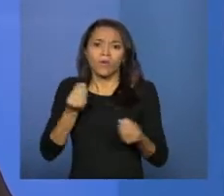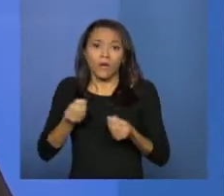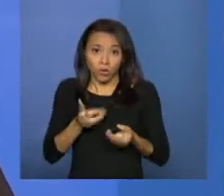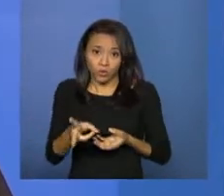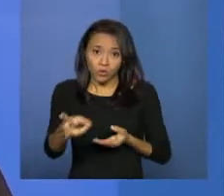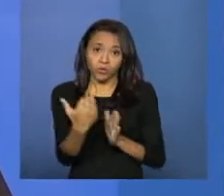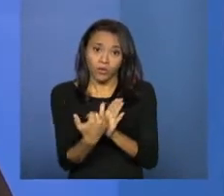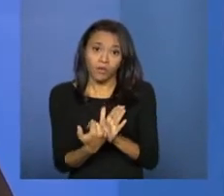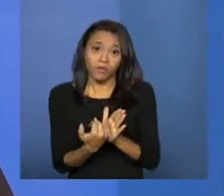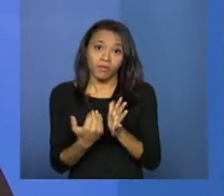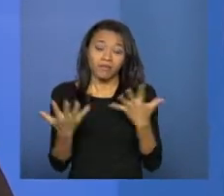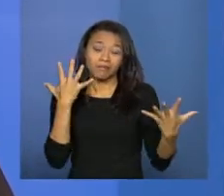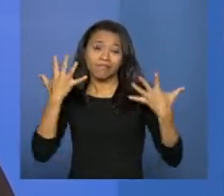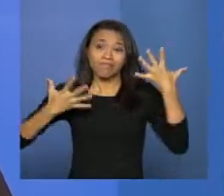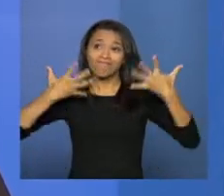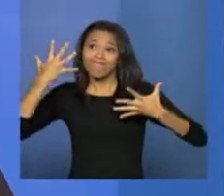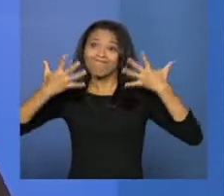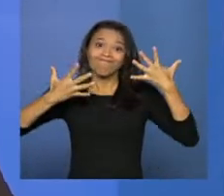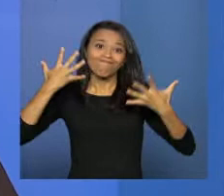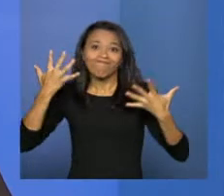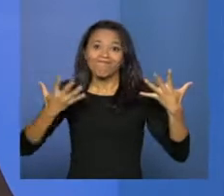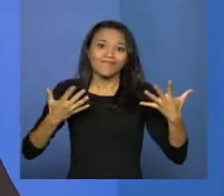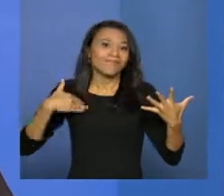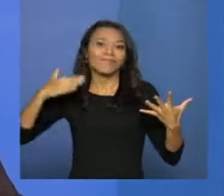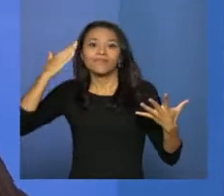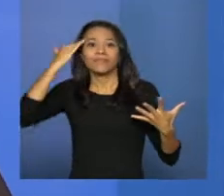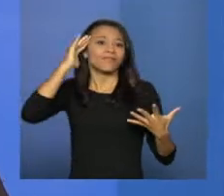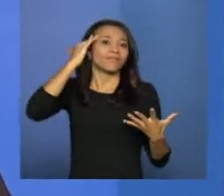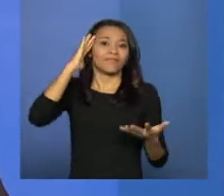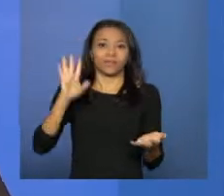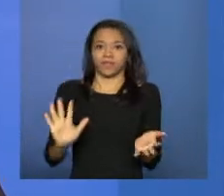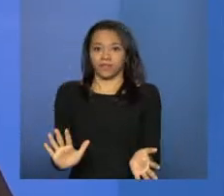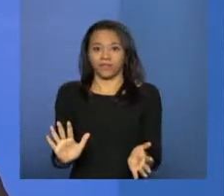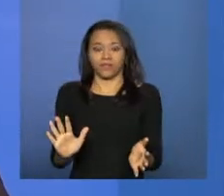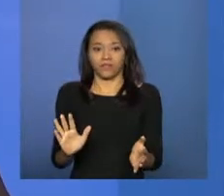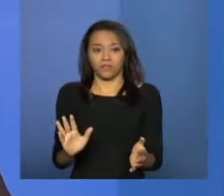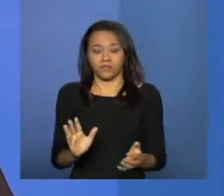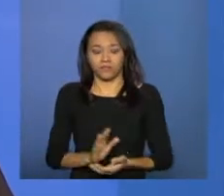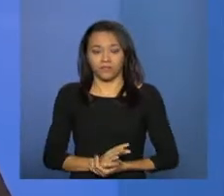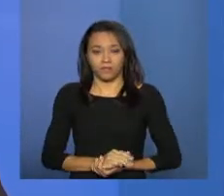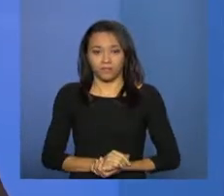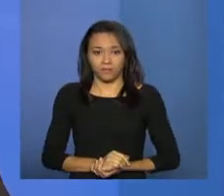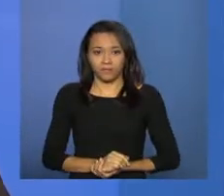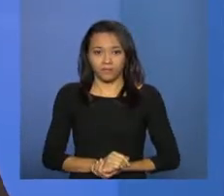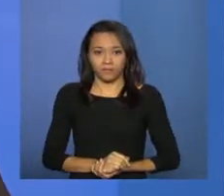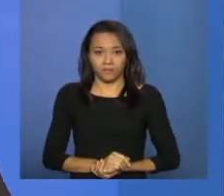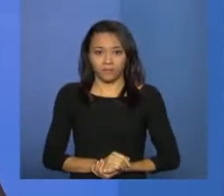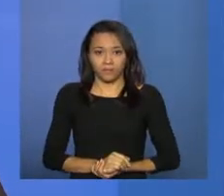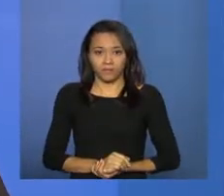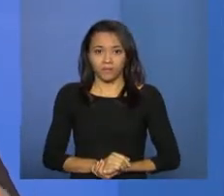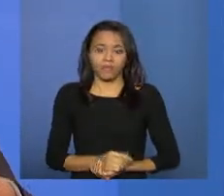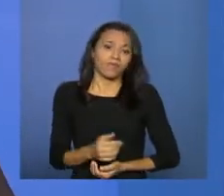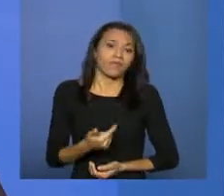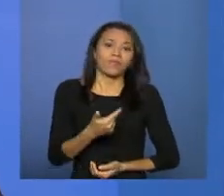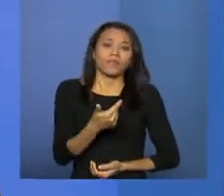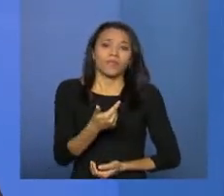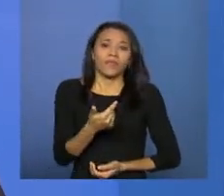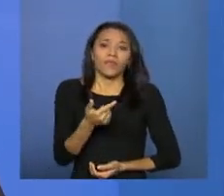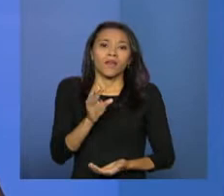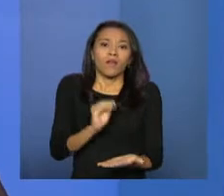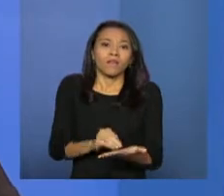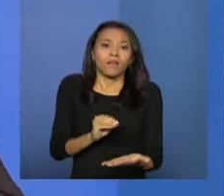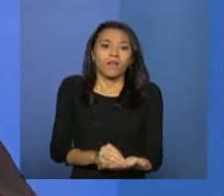a não responsabilidade, a não